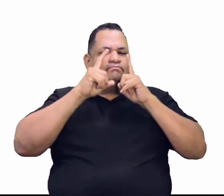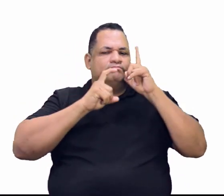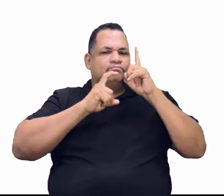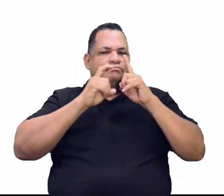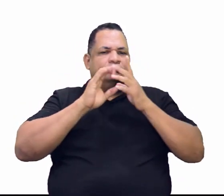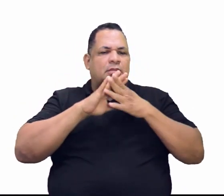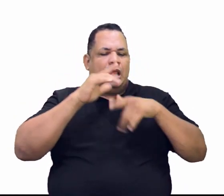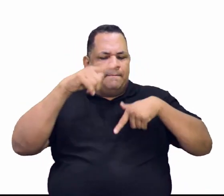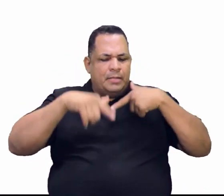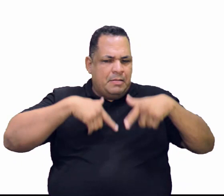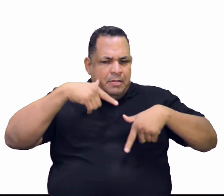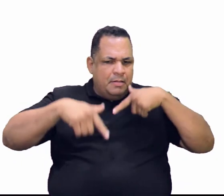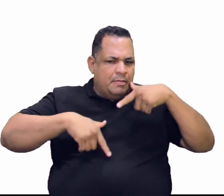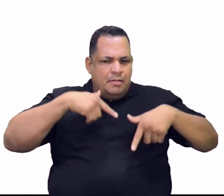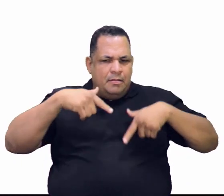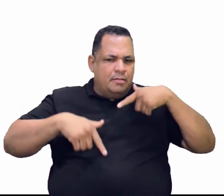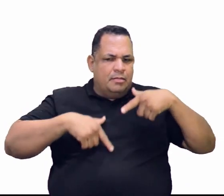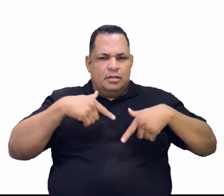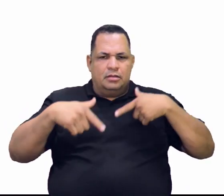No trabalho.